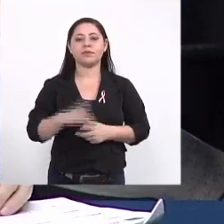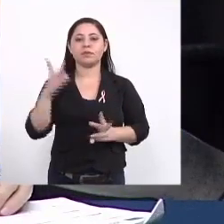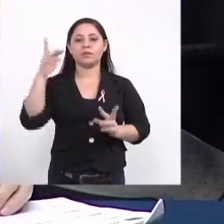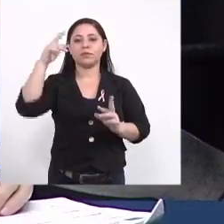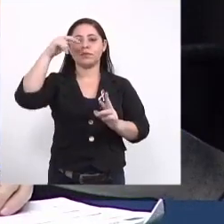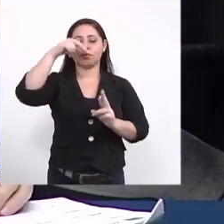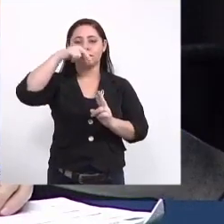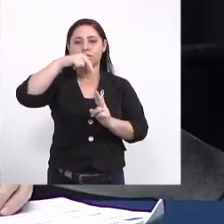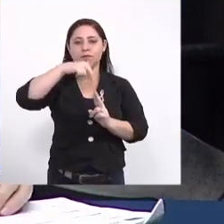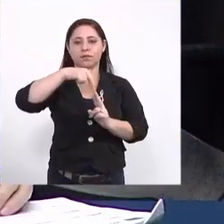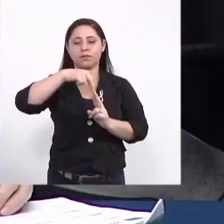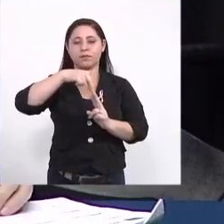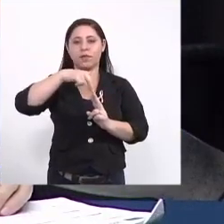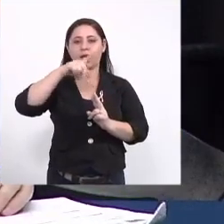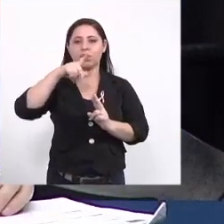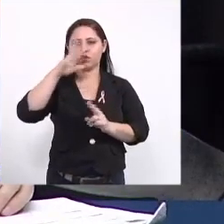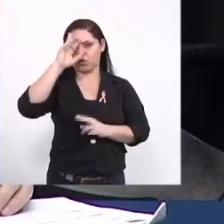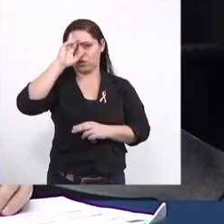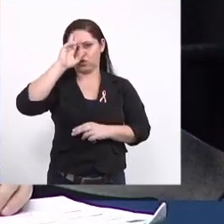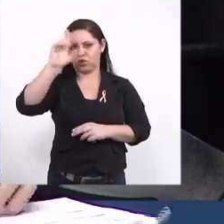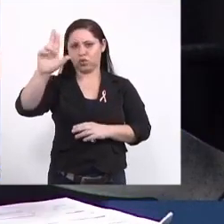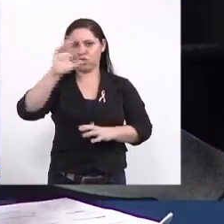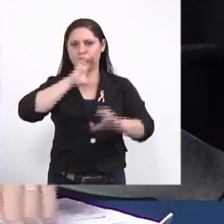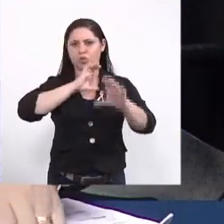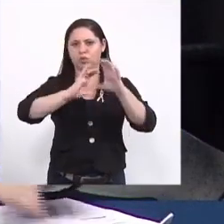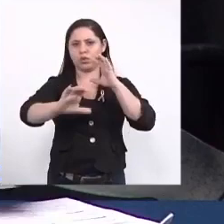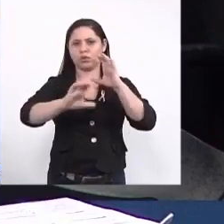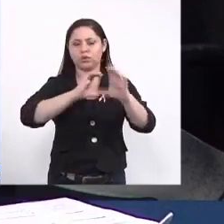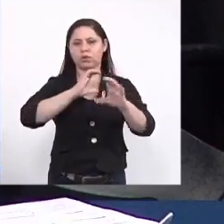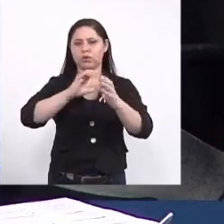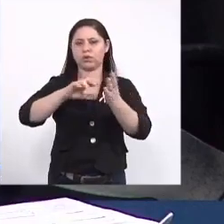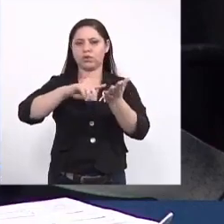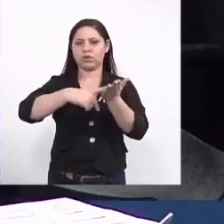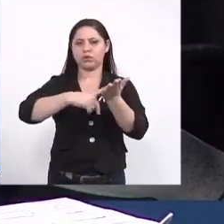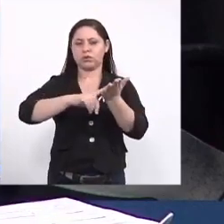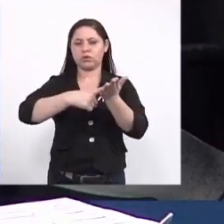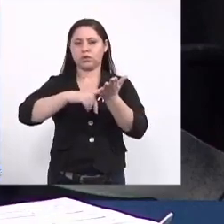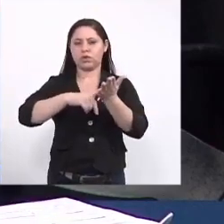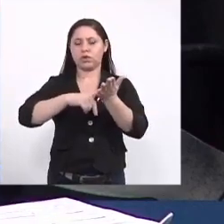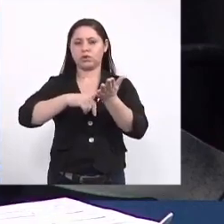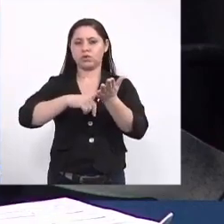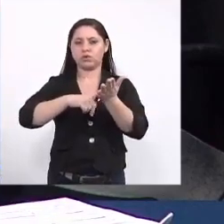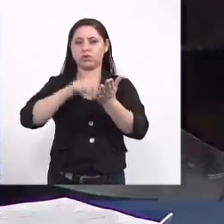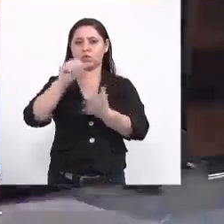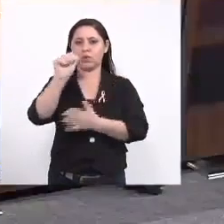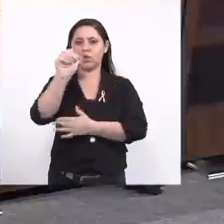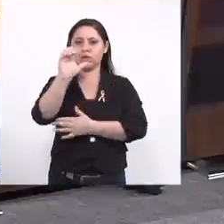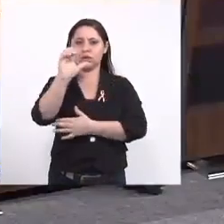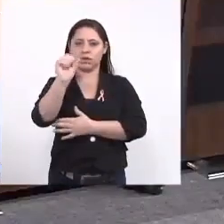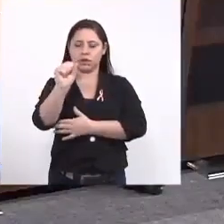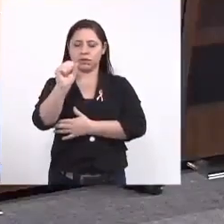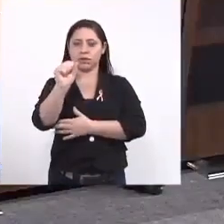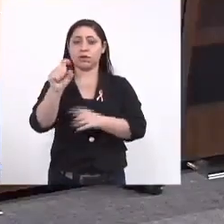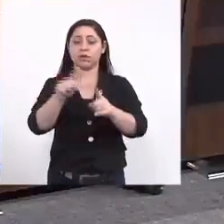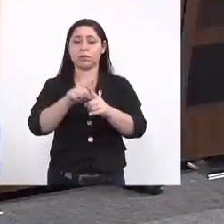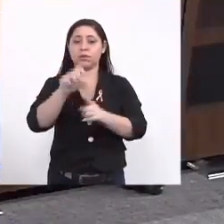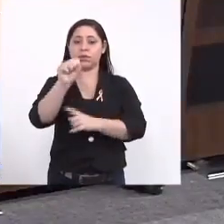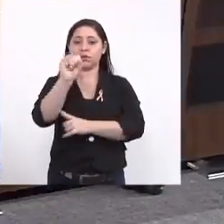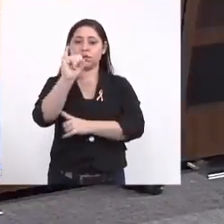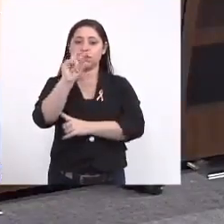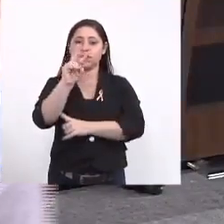representando aqui ele que é diretor de comunicação do sindicato dos agentes de saúde também a Silvia